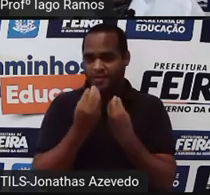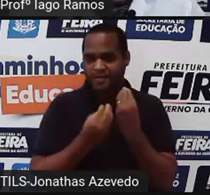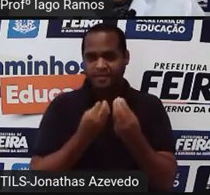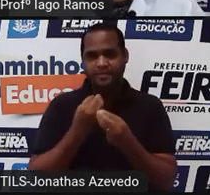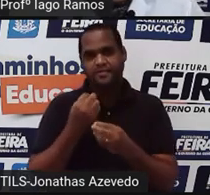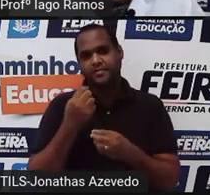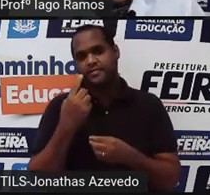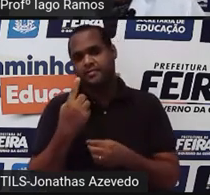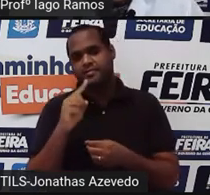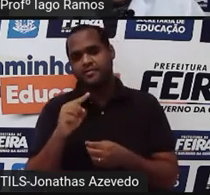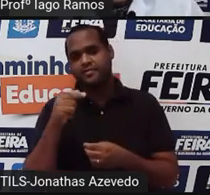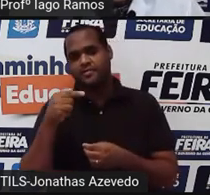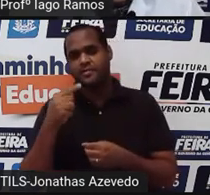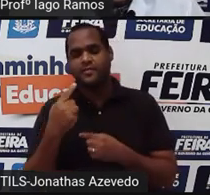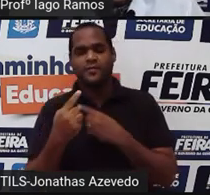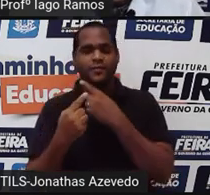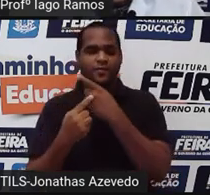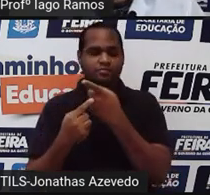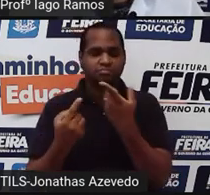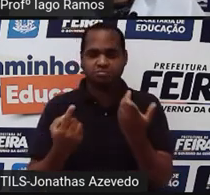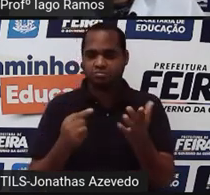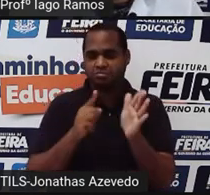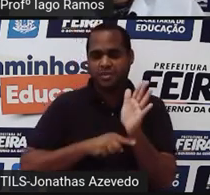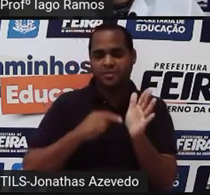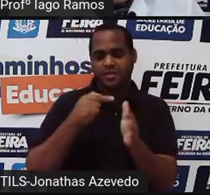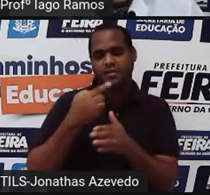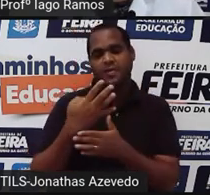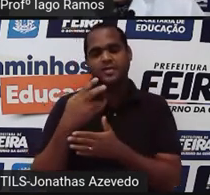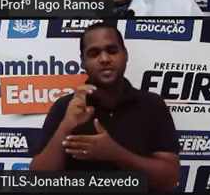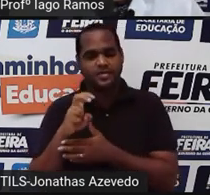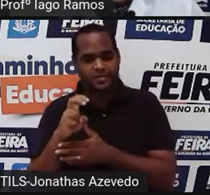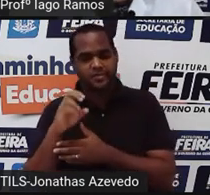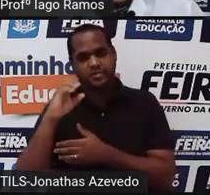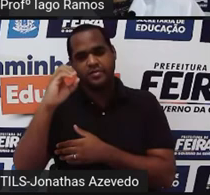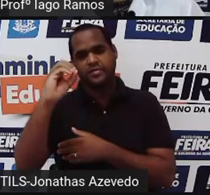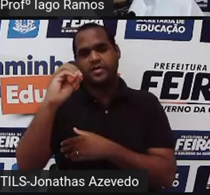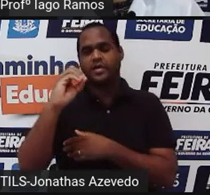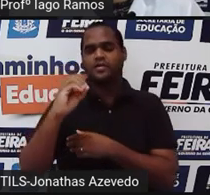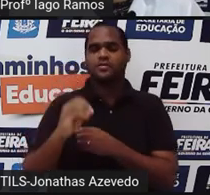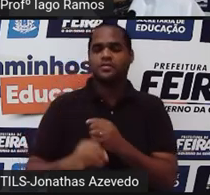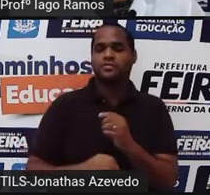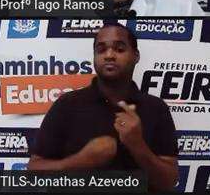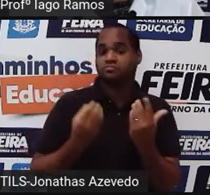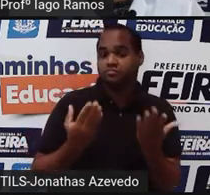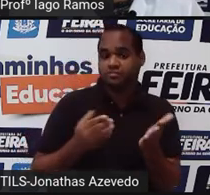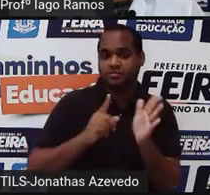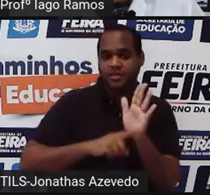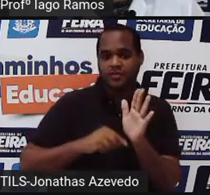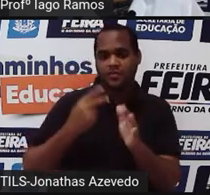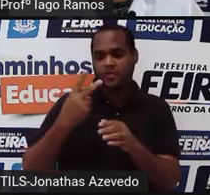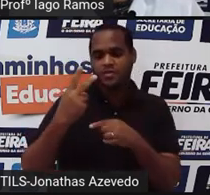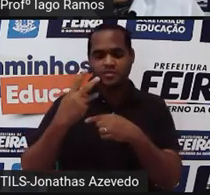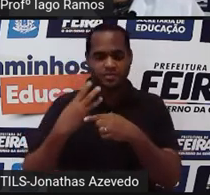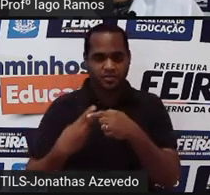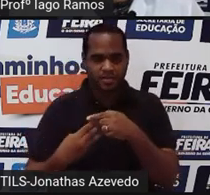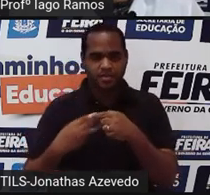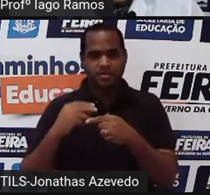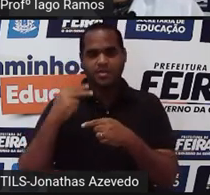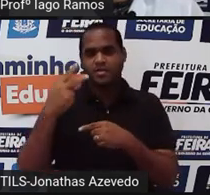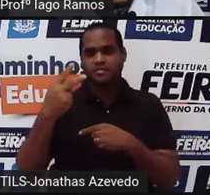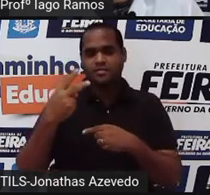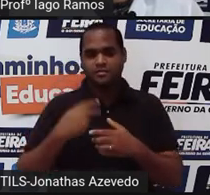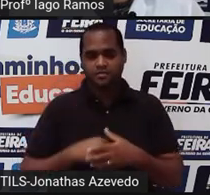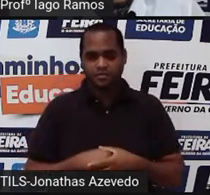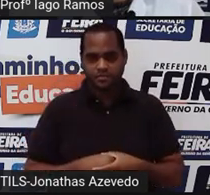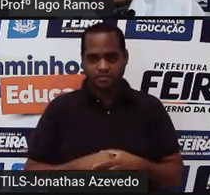1,7 elevado a 1, menos 745 elevado a 0, e menos 2 terços elevado a menos